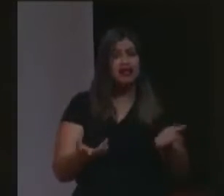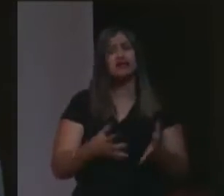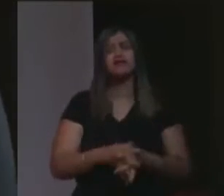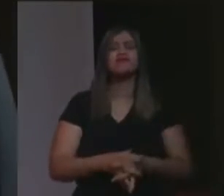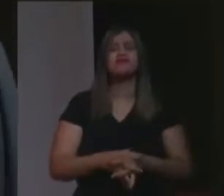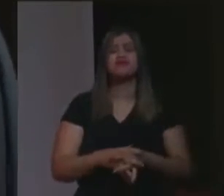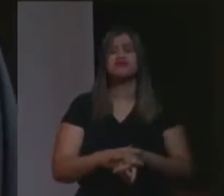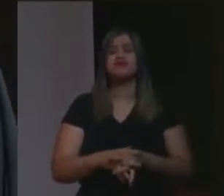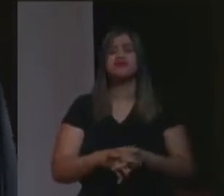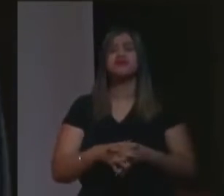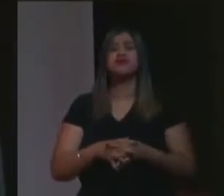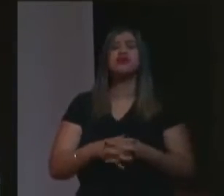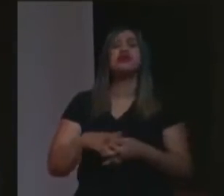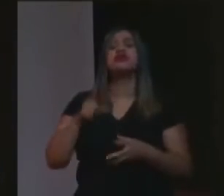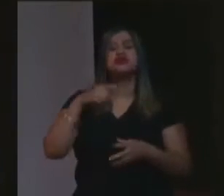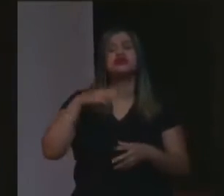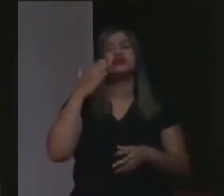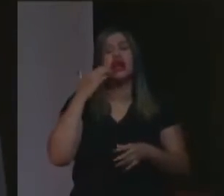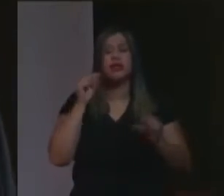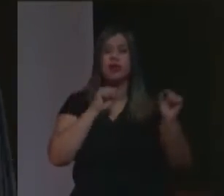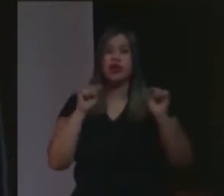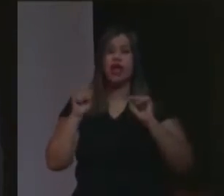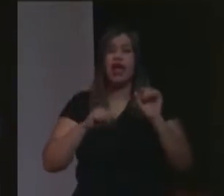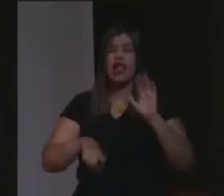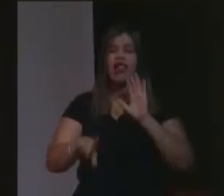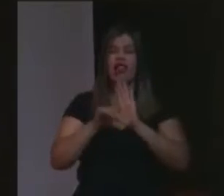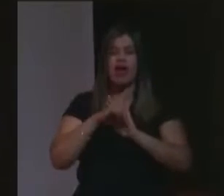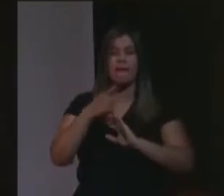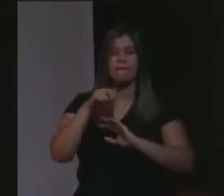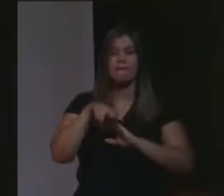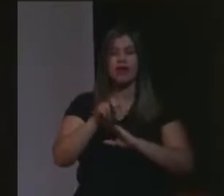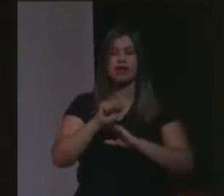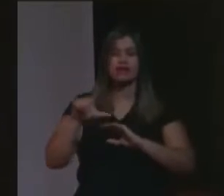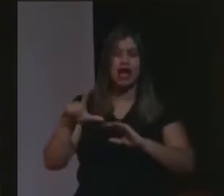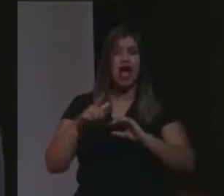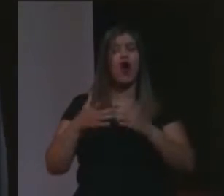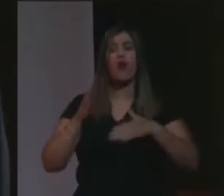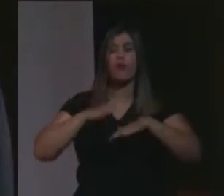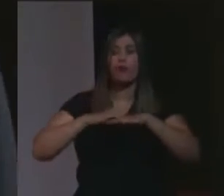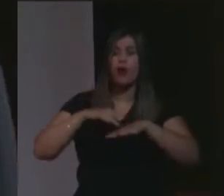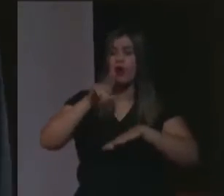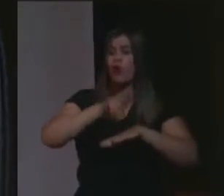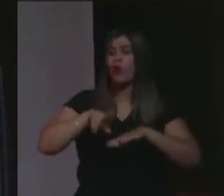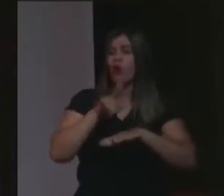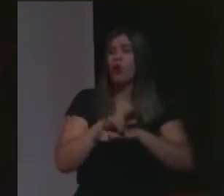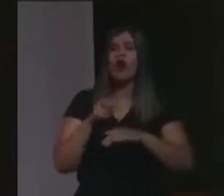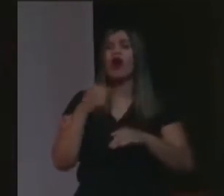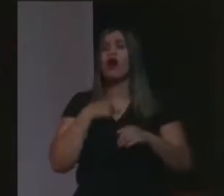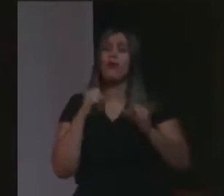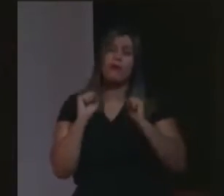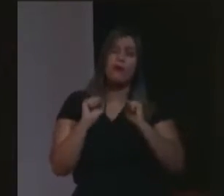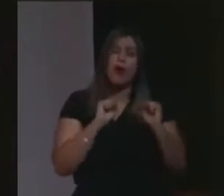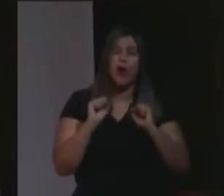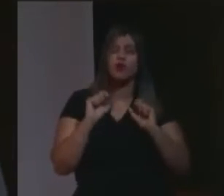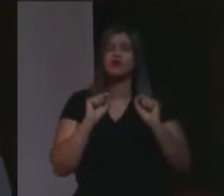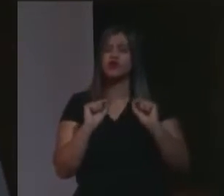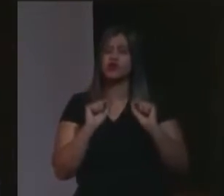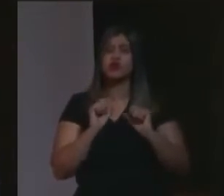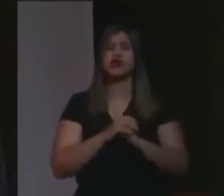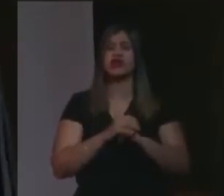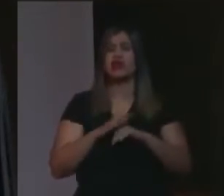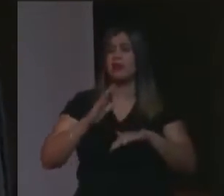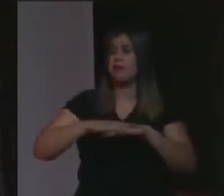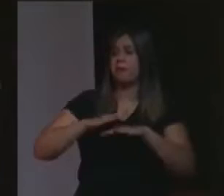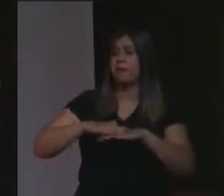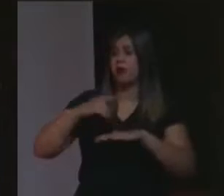que cada vez que a gente deturpa a lei penal, cada vez que a gente utiliza mal a lei penal, eu posso até momentaneamente fazer mal a